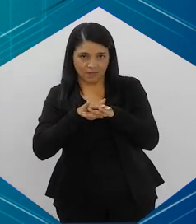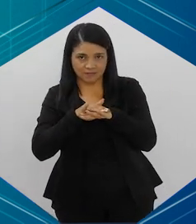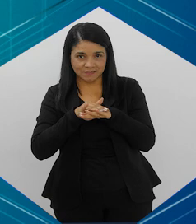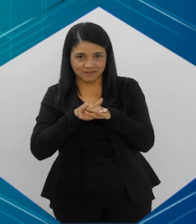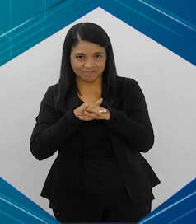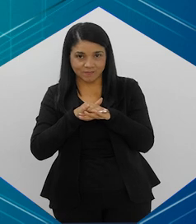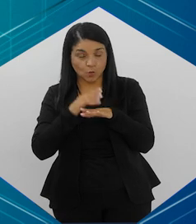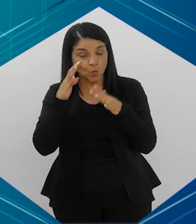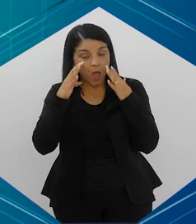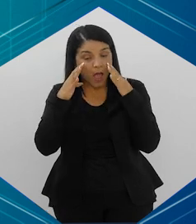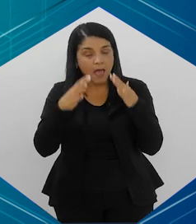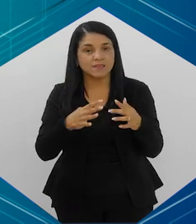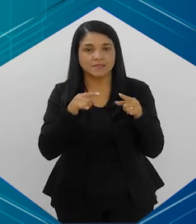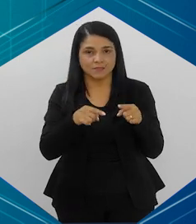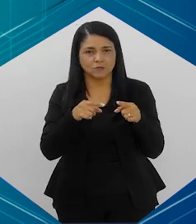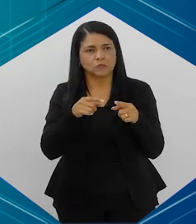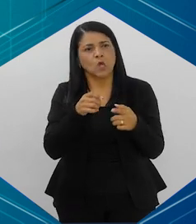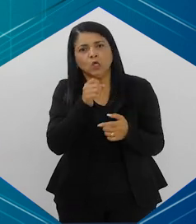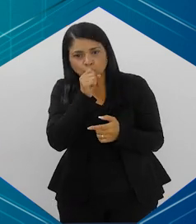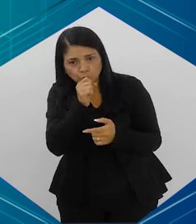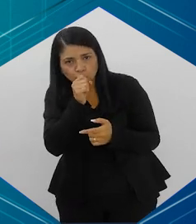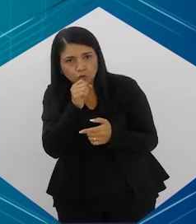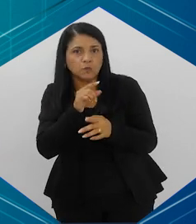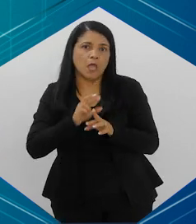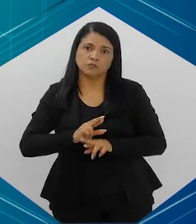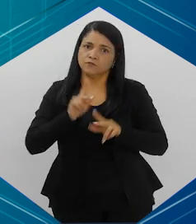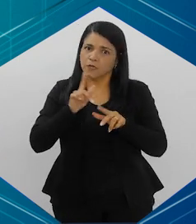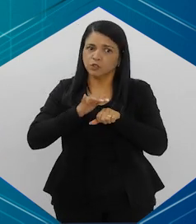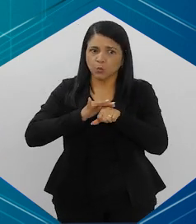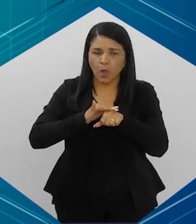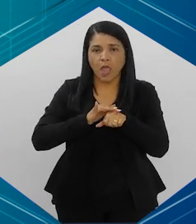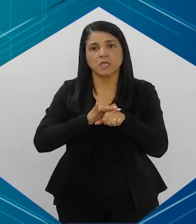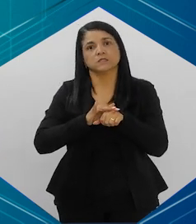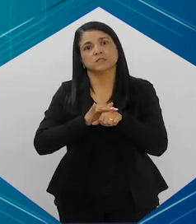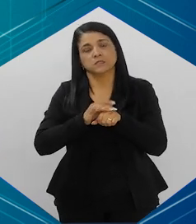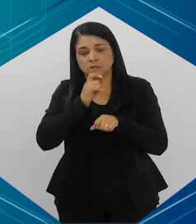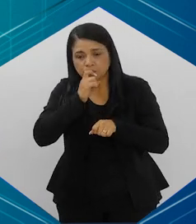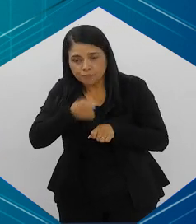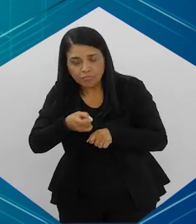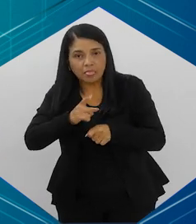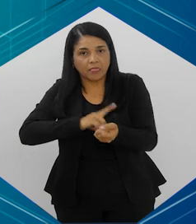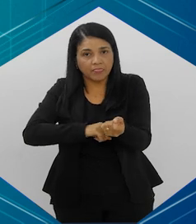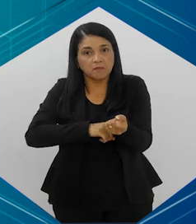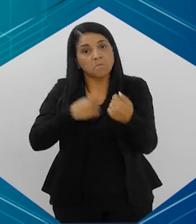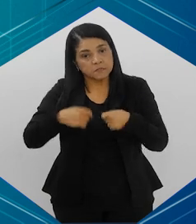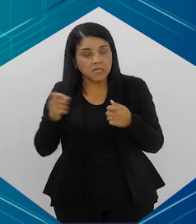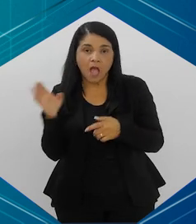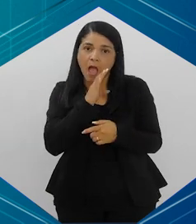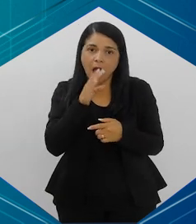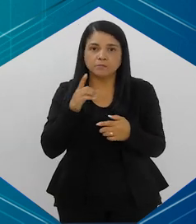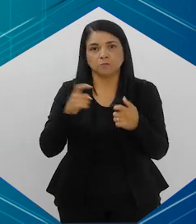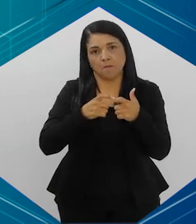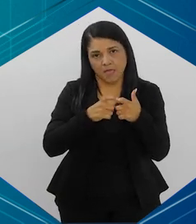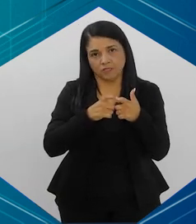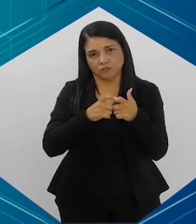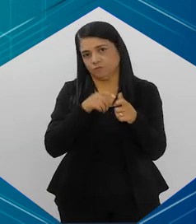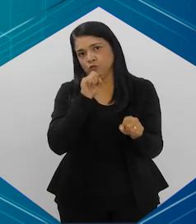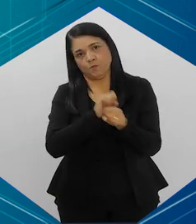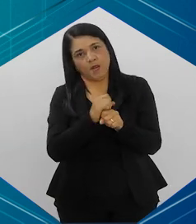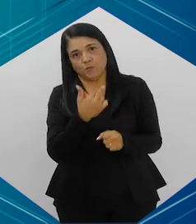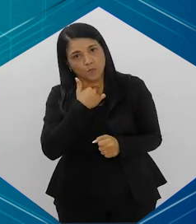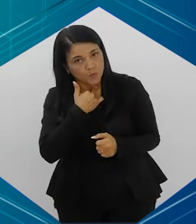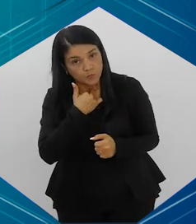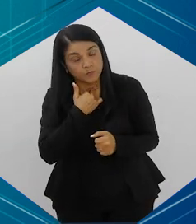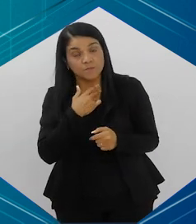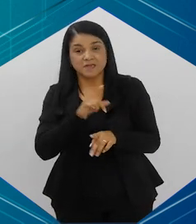chamando a atenção, tá? Ó, se tiver tossindo, obviamente, se estiver espectorando com sangue, tem que ir ao médico imediatamente, não vai esperar, né?